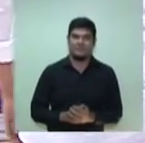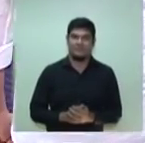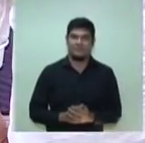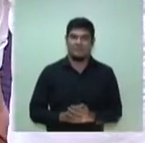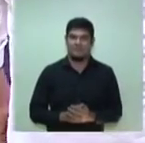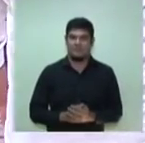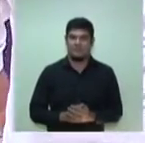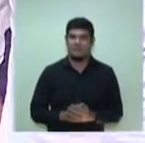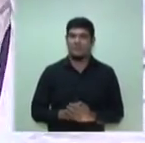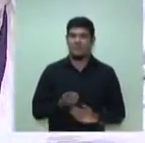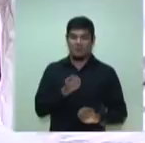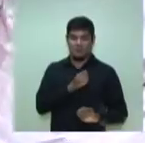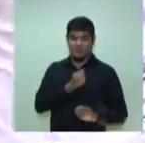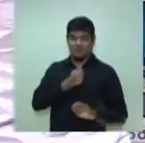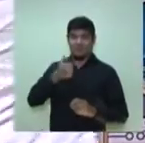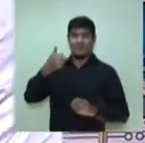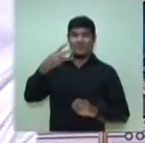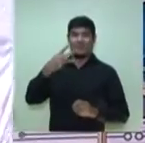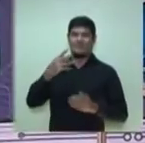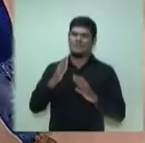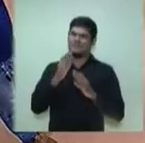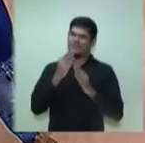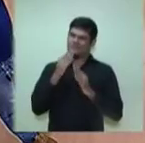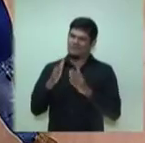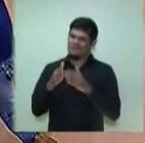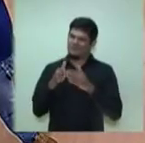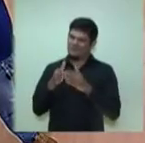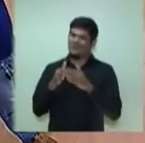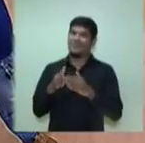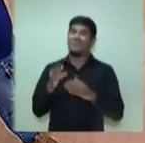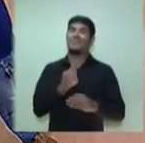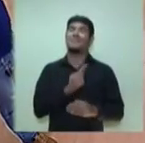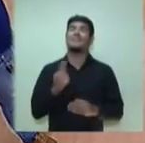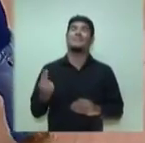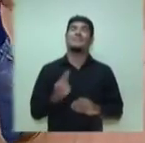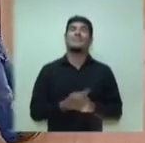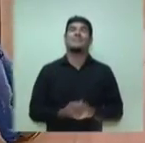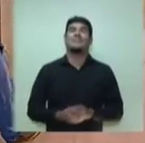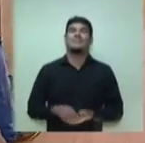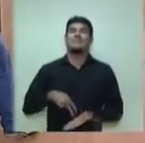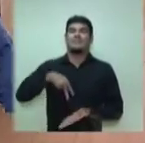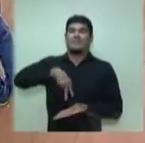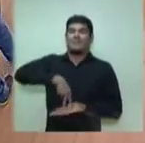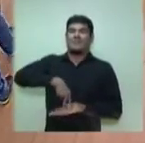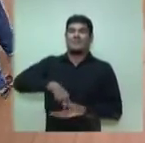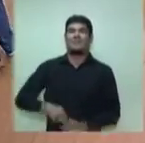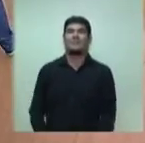É o eleitor de número 13. Por favor, se levante, se identifique e faça a sua pergunta.